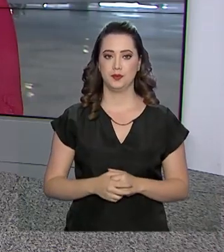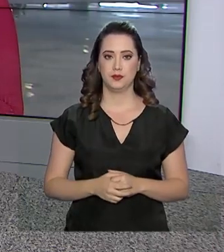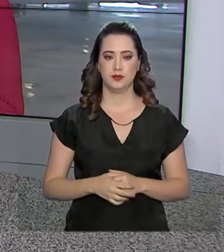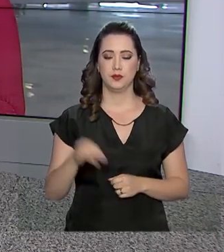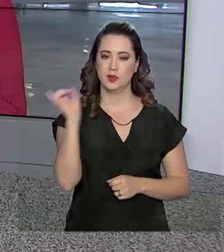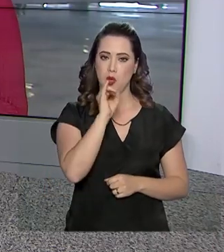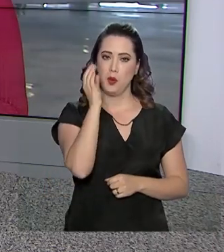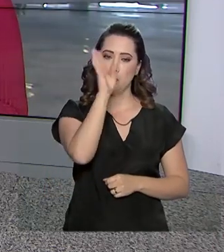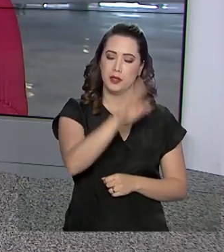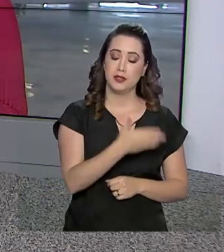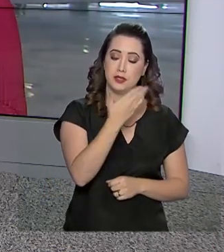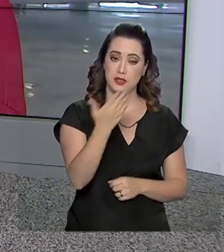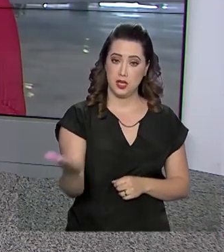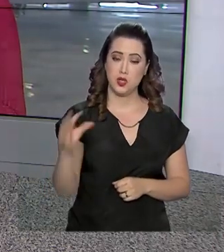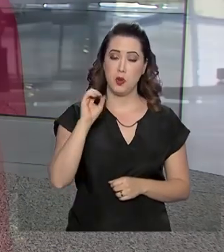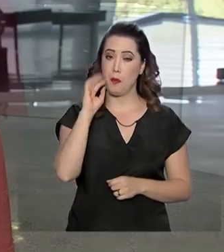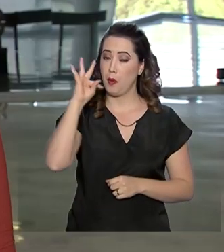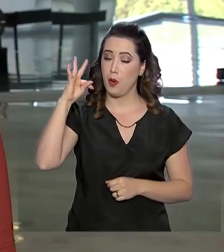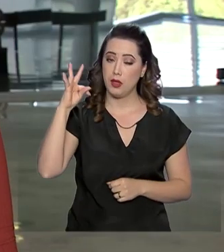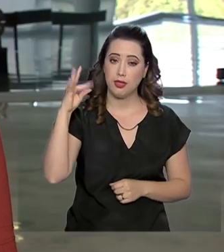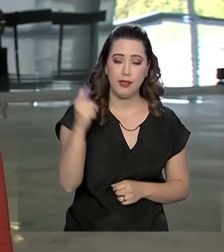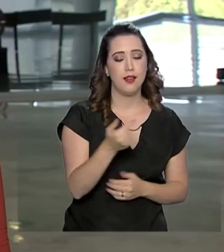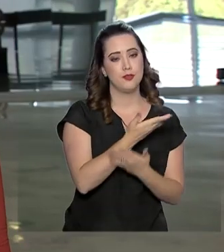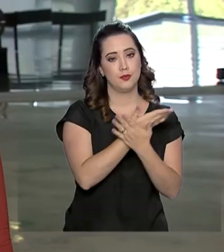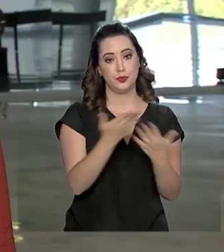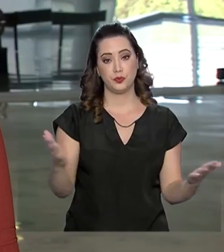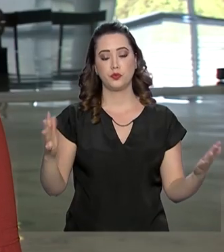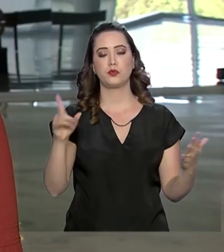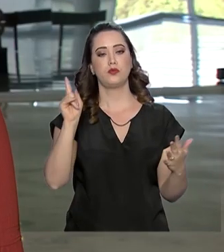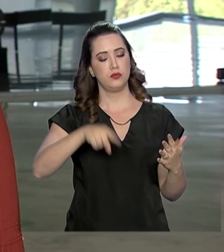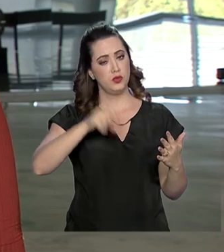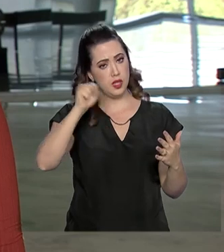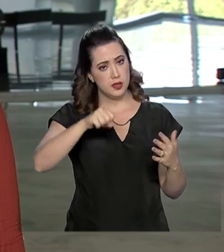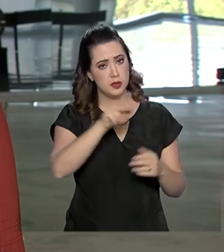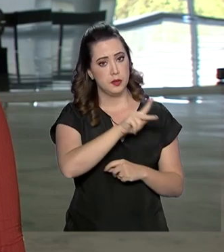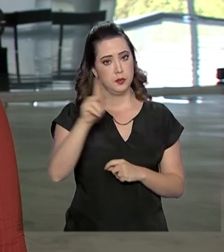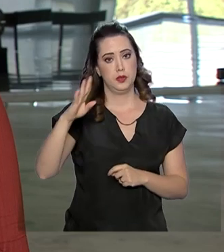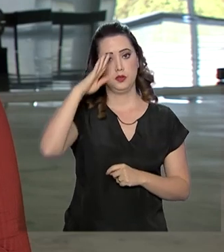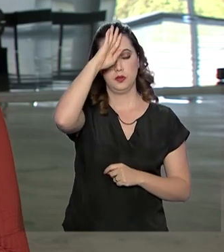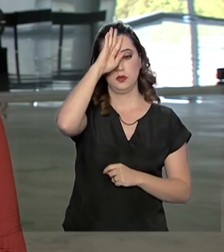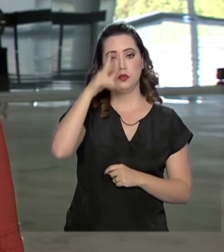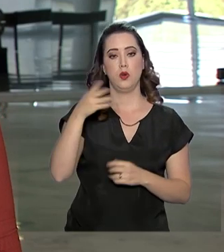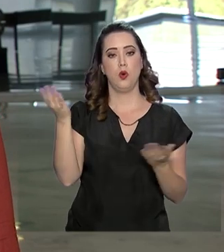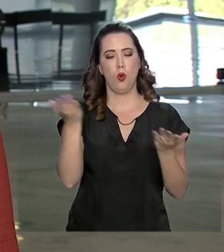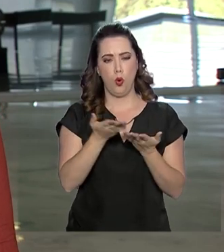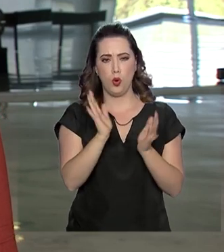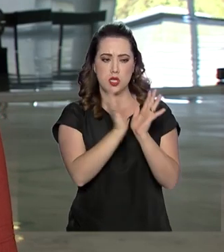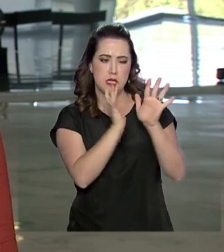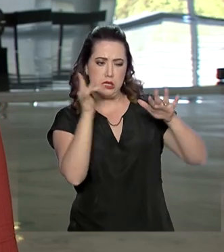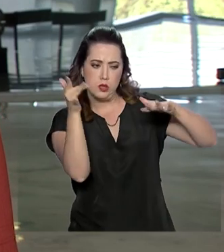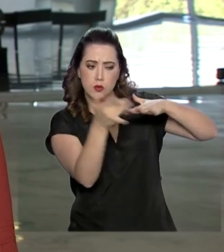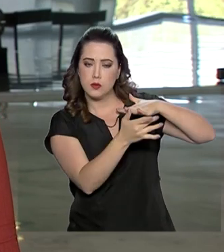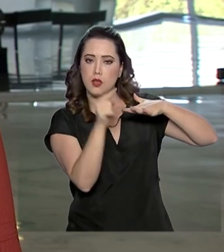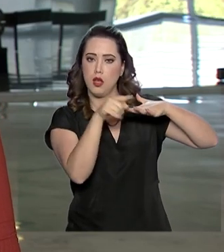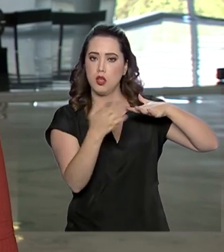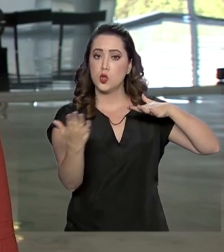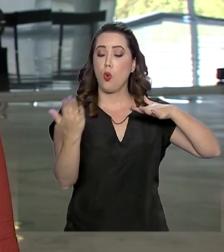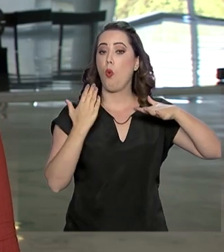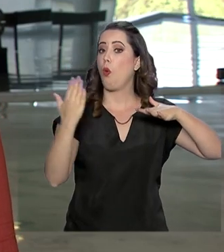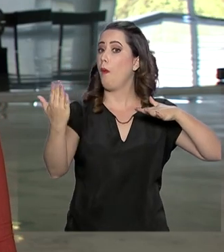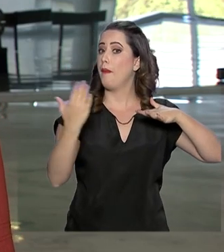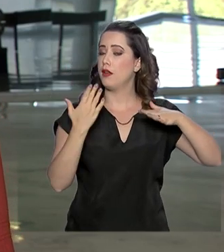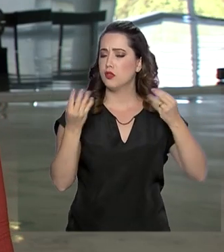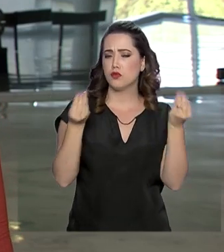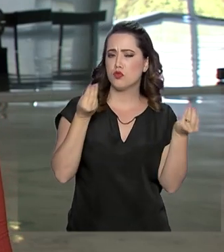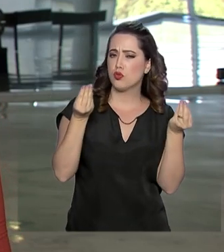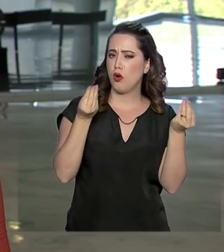Olá, Lilian, boa tarde, boa tarde a todos. É isso mesmo, o presidente Jair Bolsonaro fez hoje pelas redes sociais um balanço dos